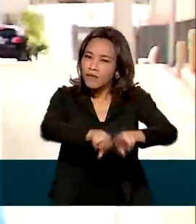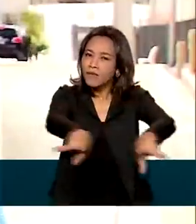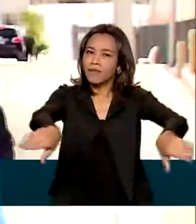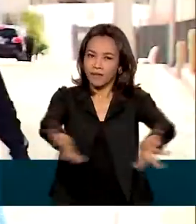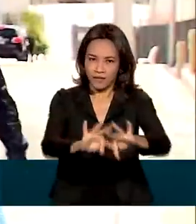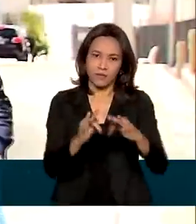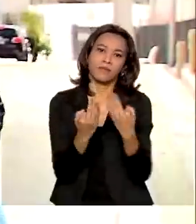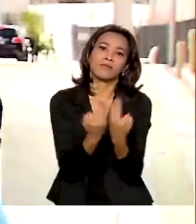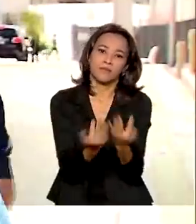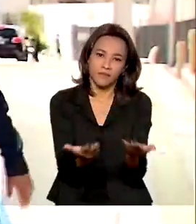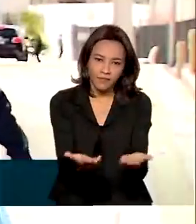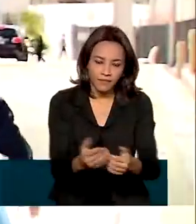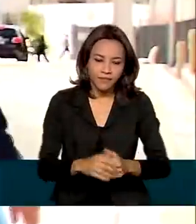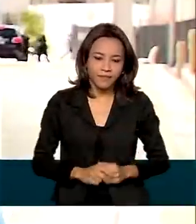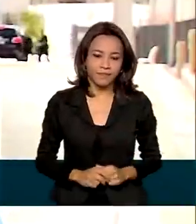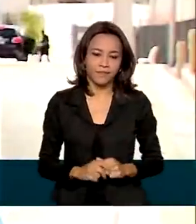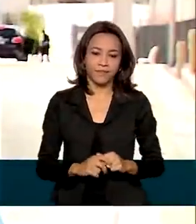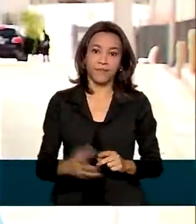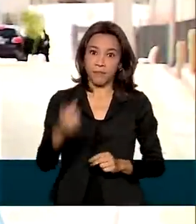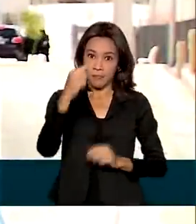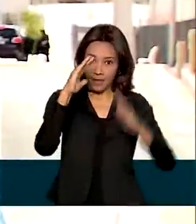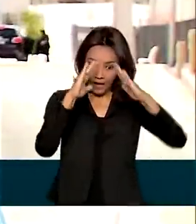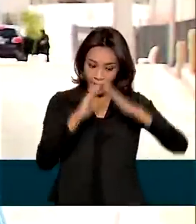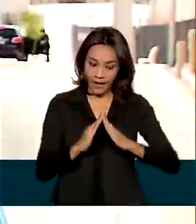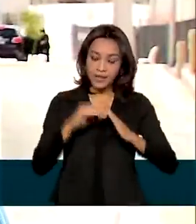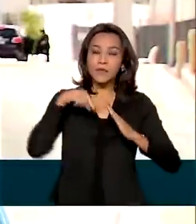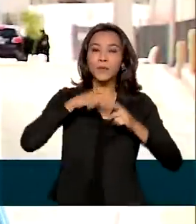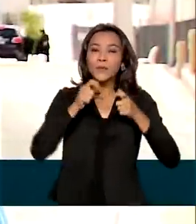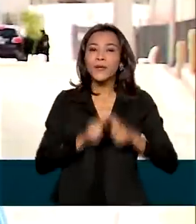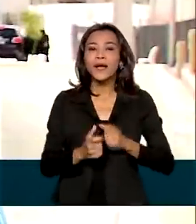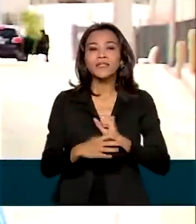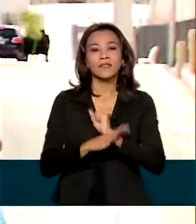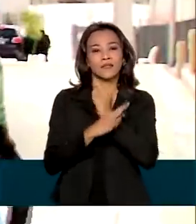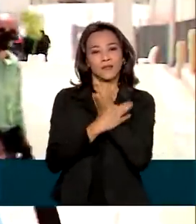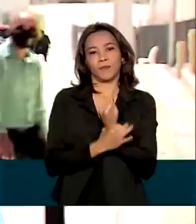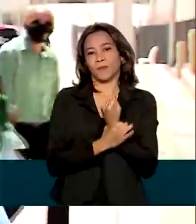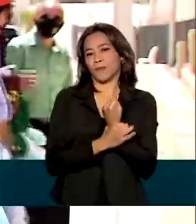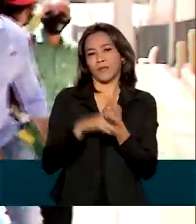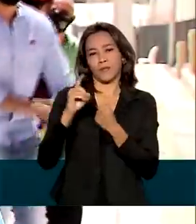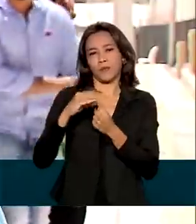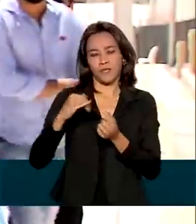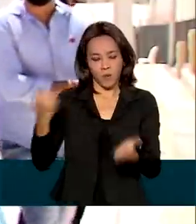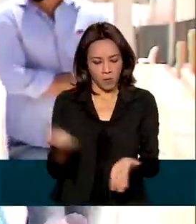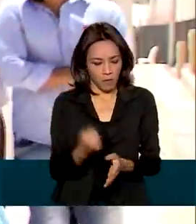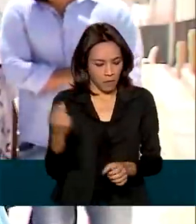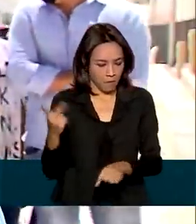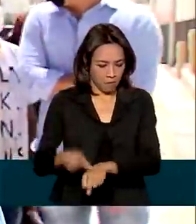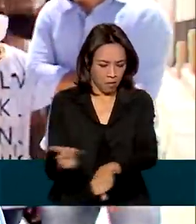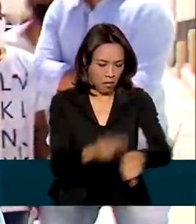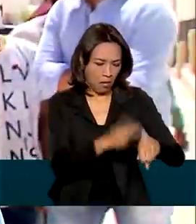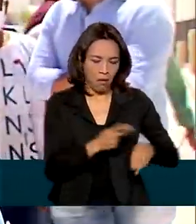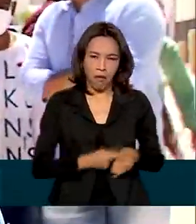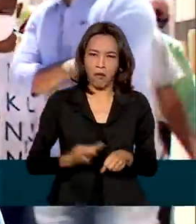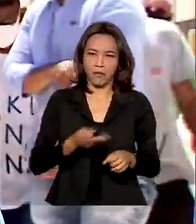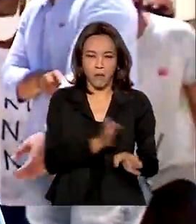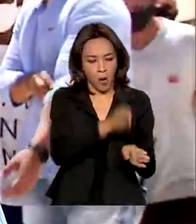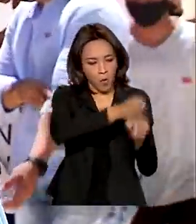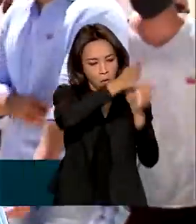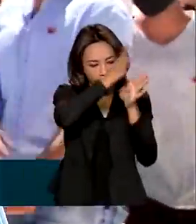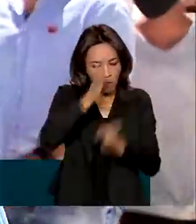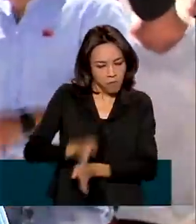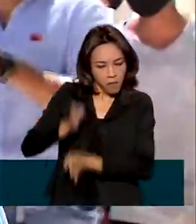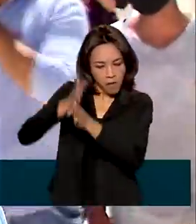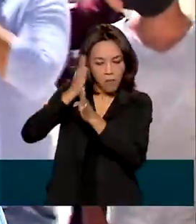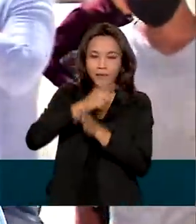casa, ela é a ancoragem da família. Então, isso aqui não é só cimento, não é só pedra, não é só tijolo. É o lar,